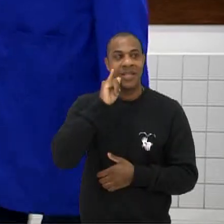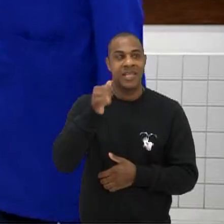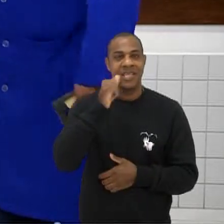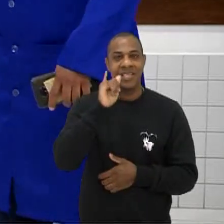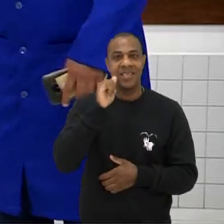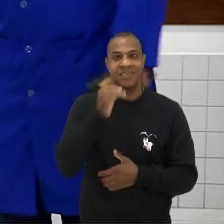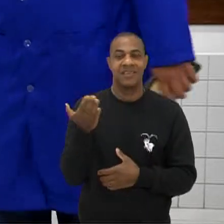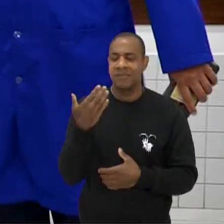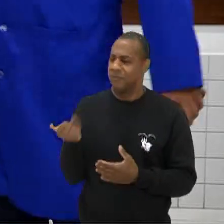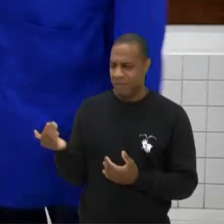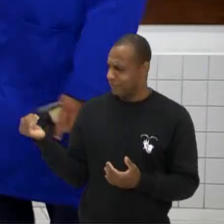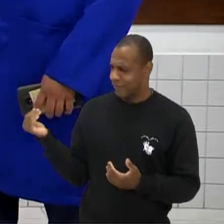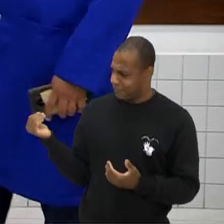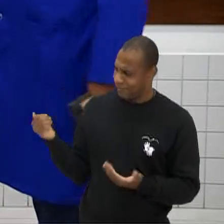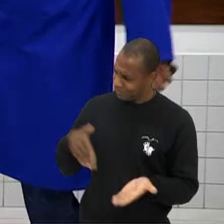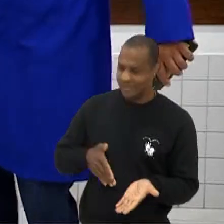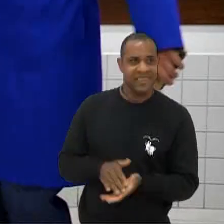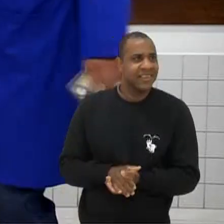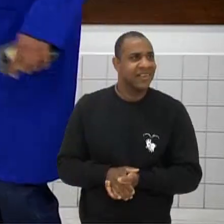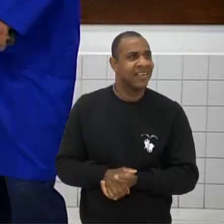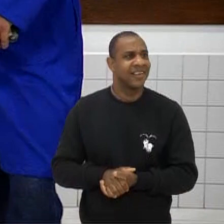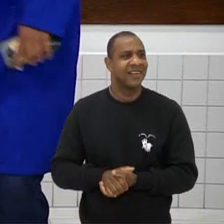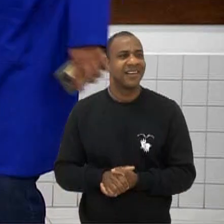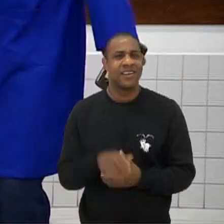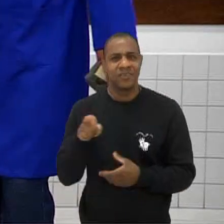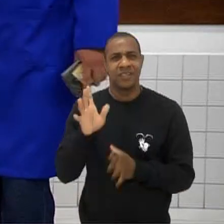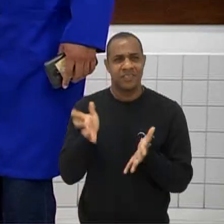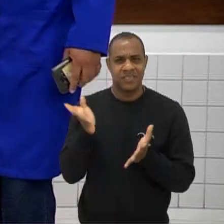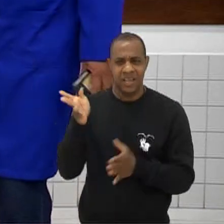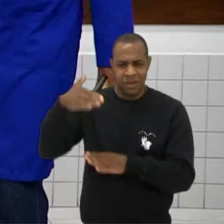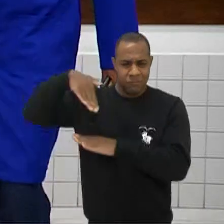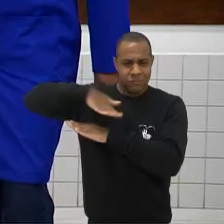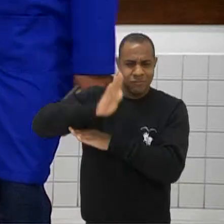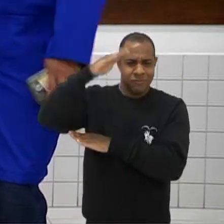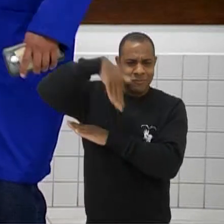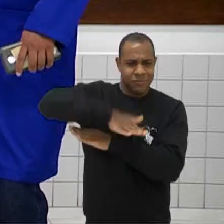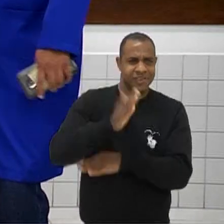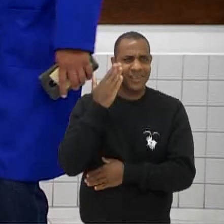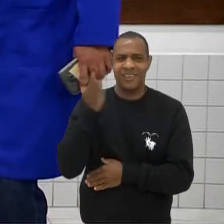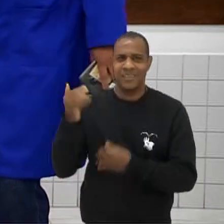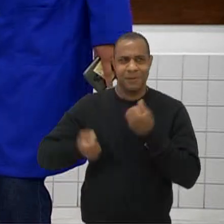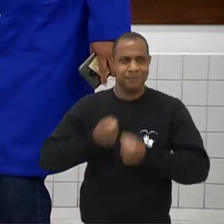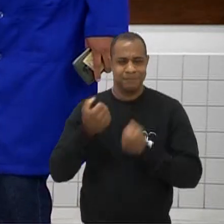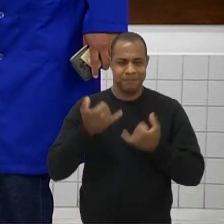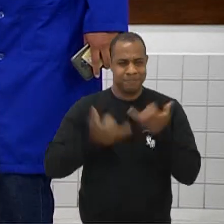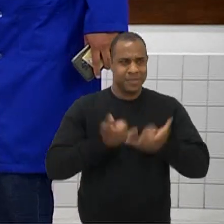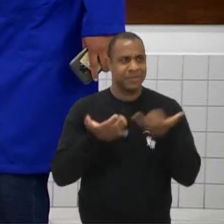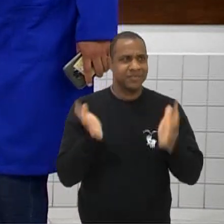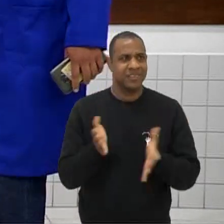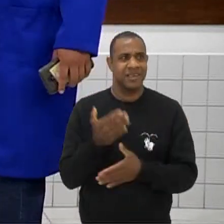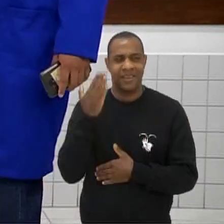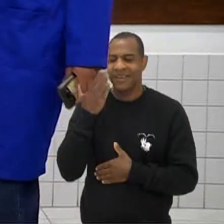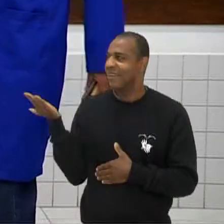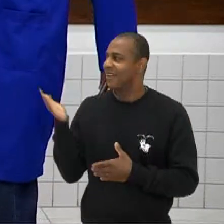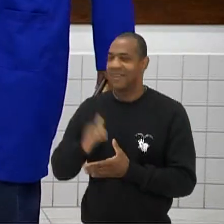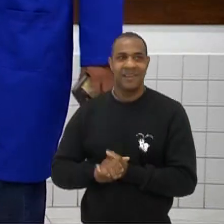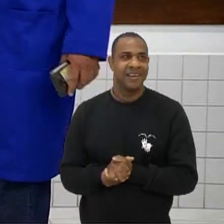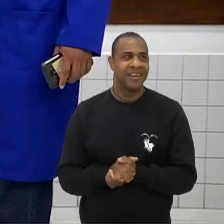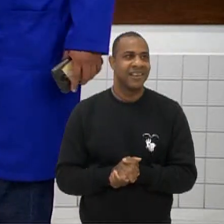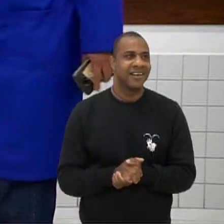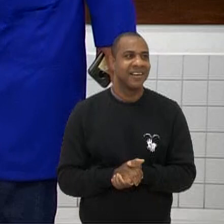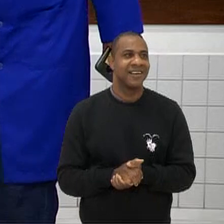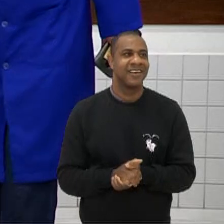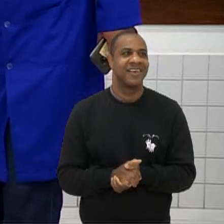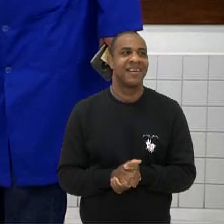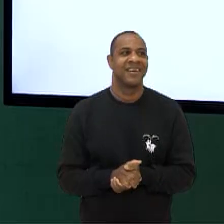Calma aí Viviane Vem aqui pô Você já foi em muita montanha russa Fala para nós aí Fala para mim Qual montanha